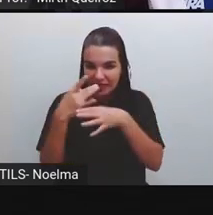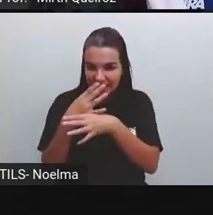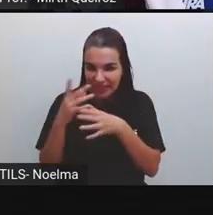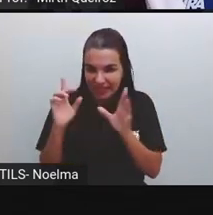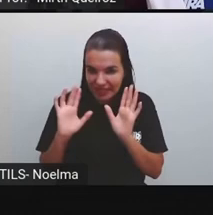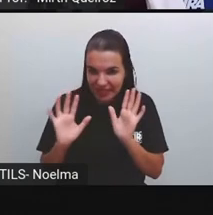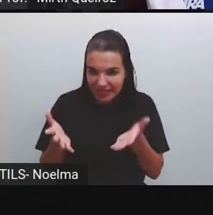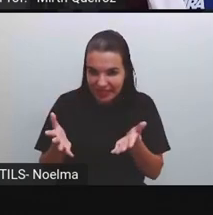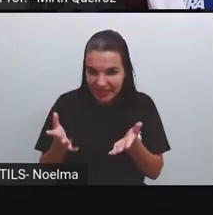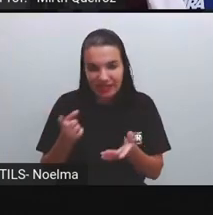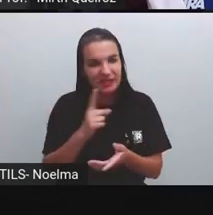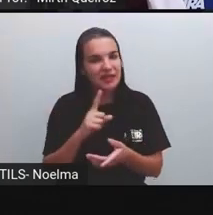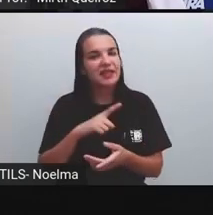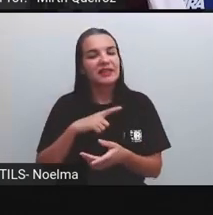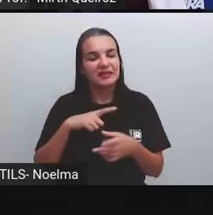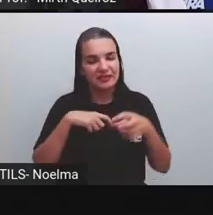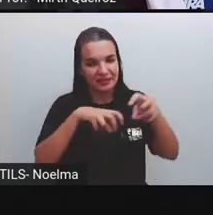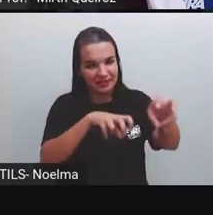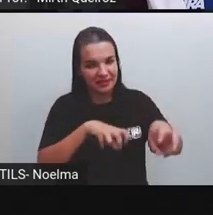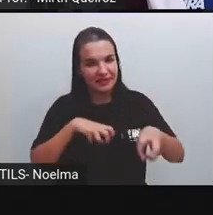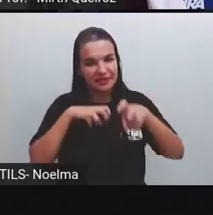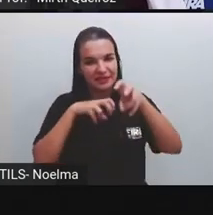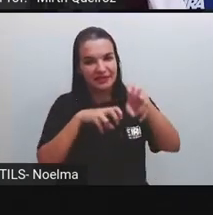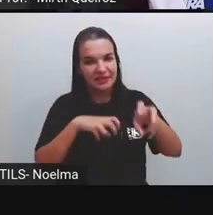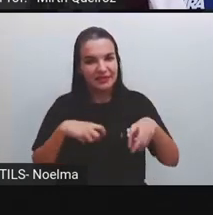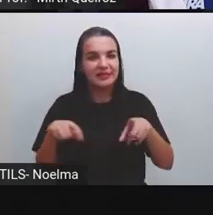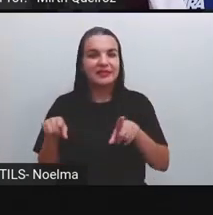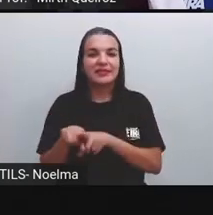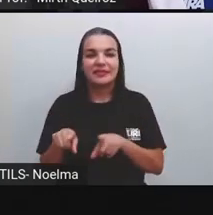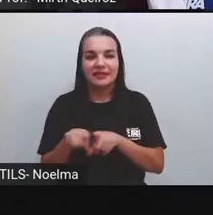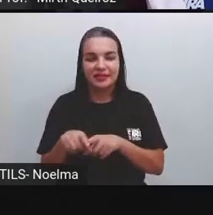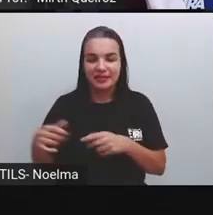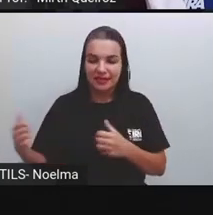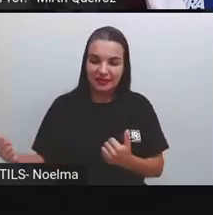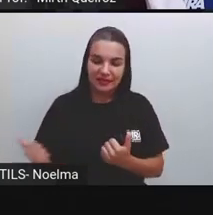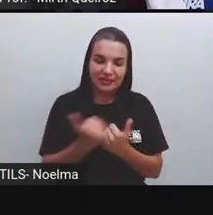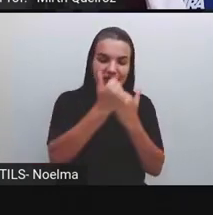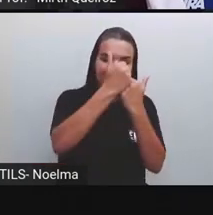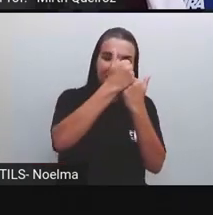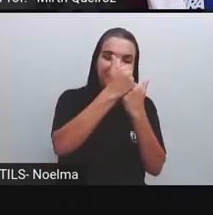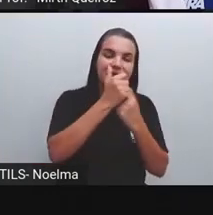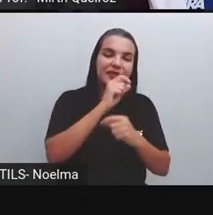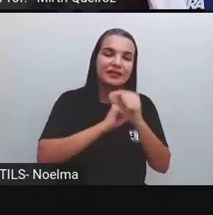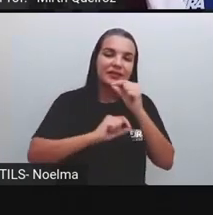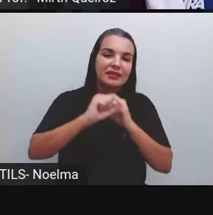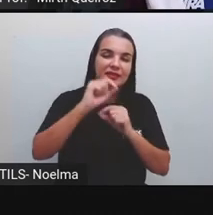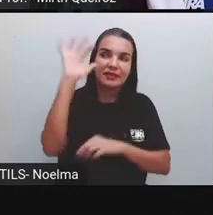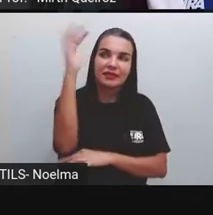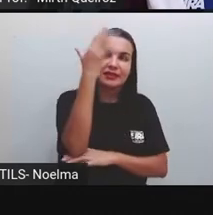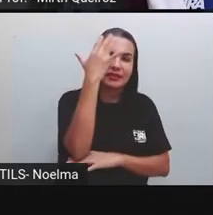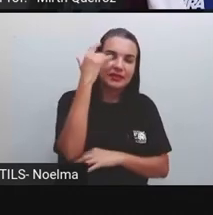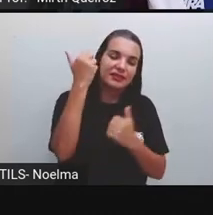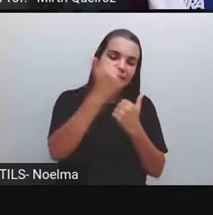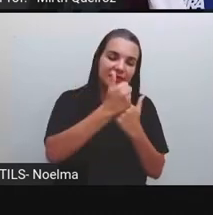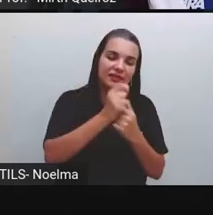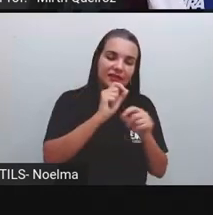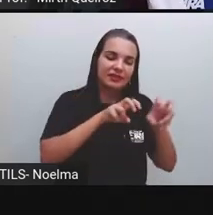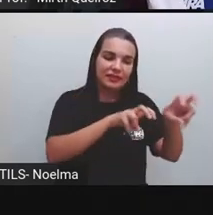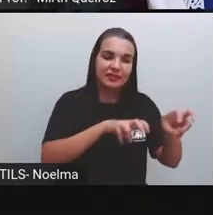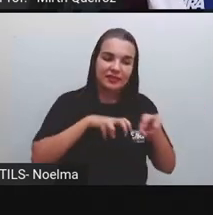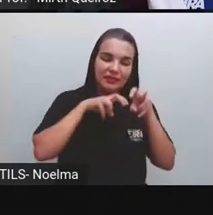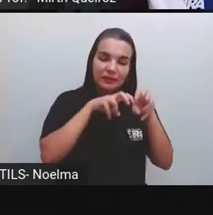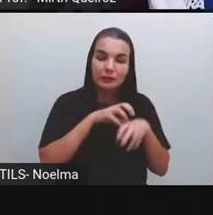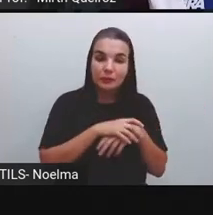cidades? Não, acontece no campo também, quando essas matas, elas são retiradas para dar espaço aí à agricultura. Surgem